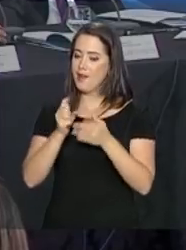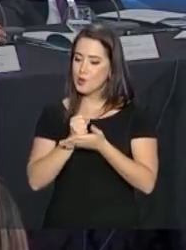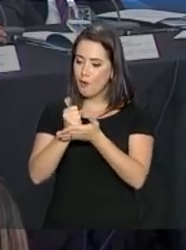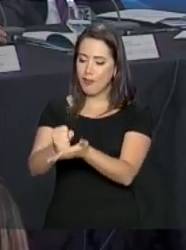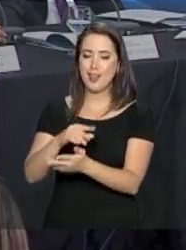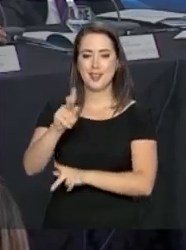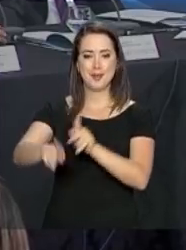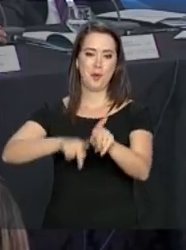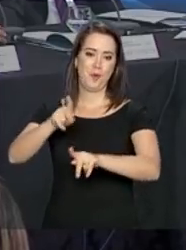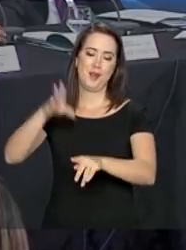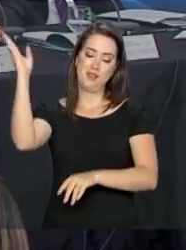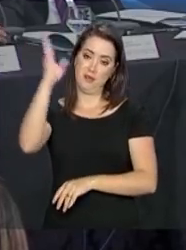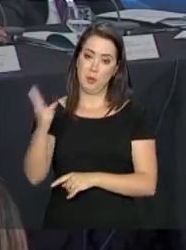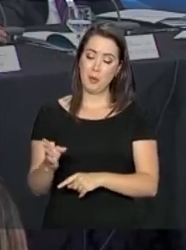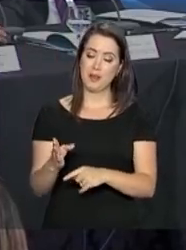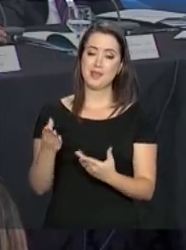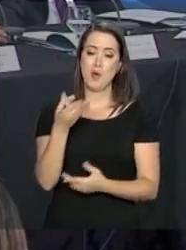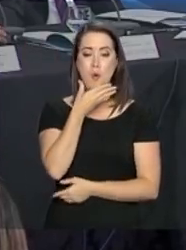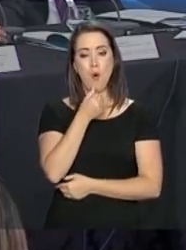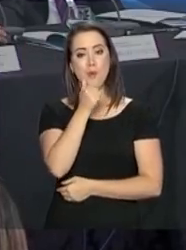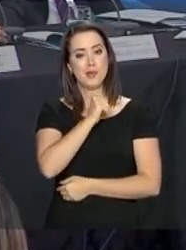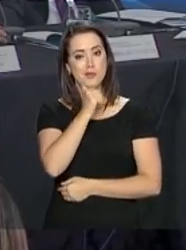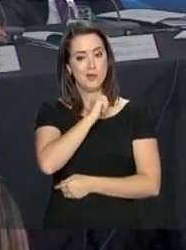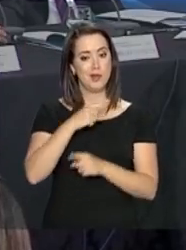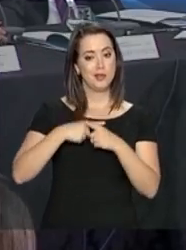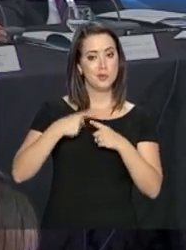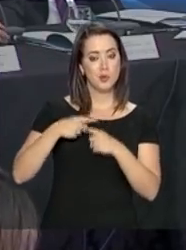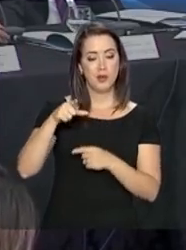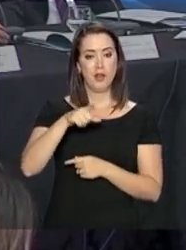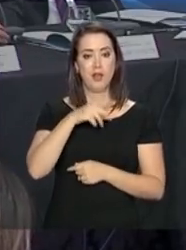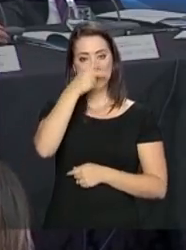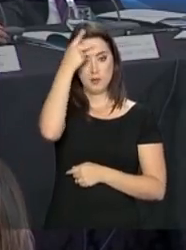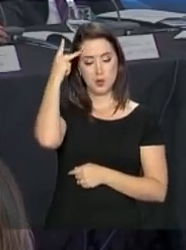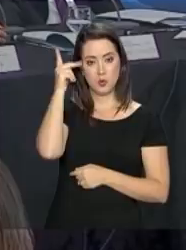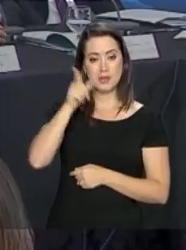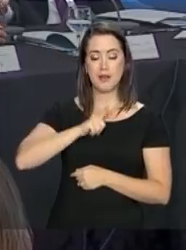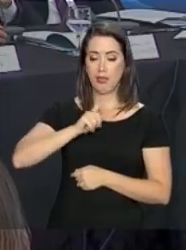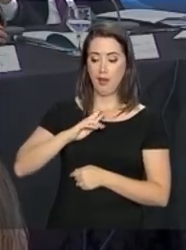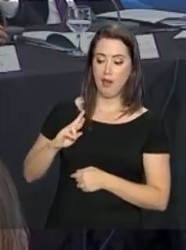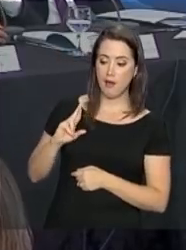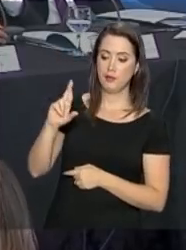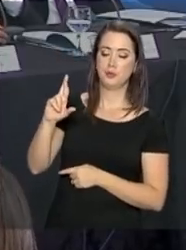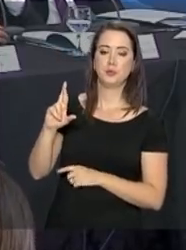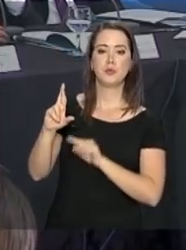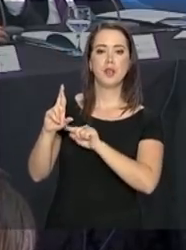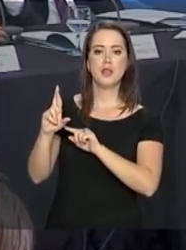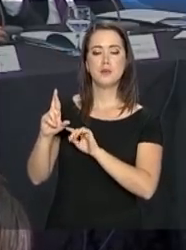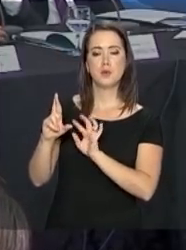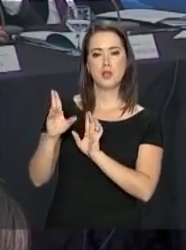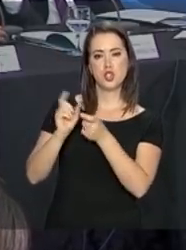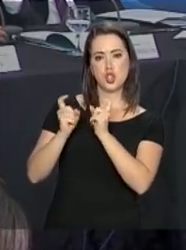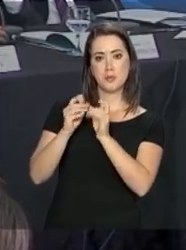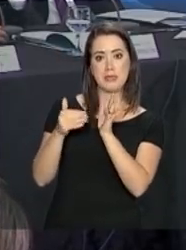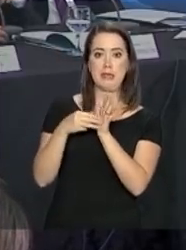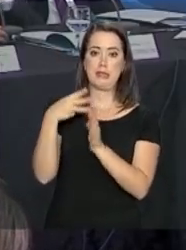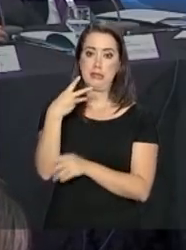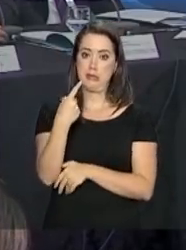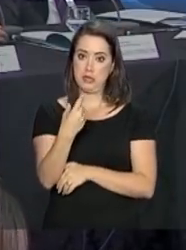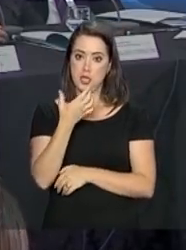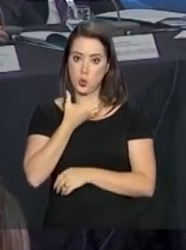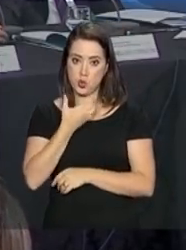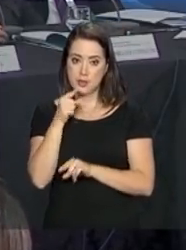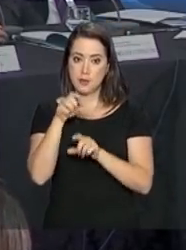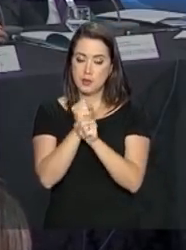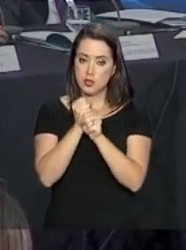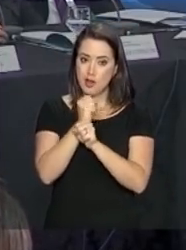brasileiras, que na medida em que a relação entre aqueles que têm a responsabilidade de administrar o nosso país até 31 de dezembro